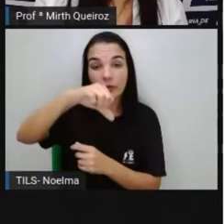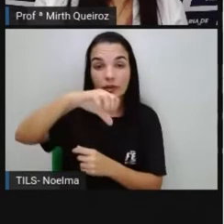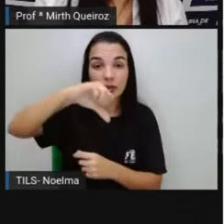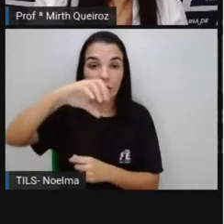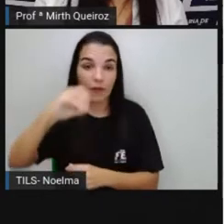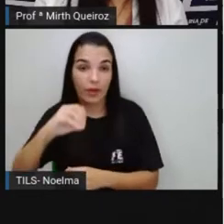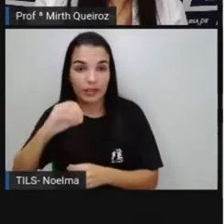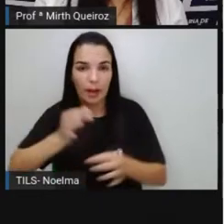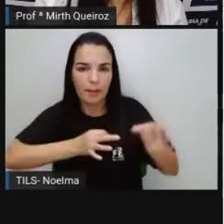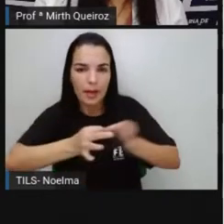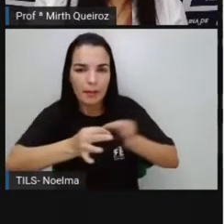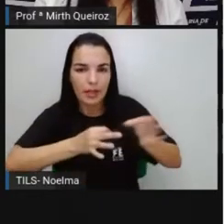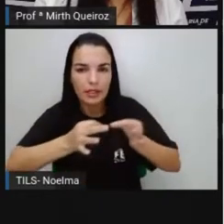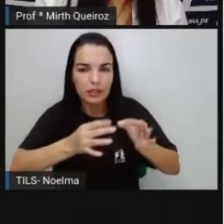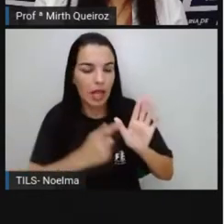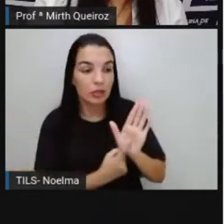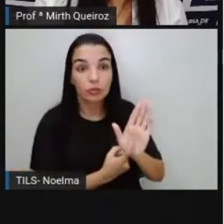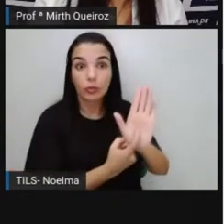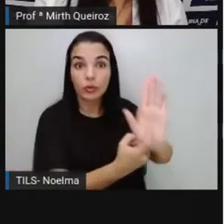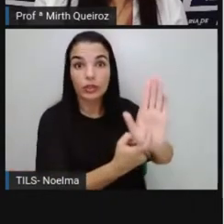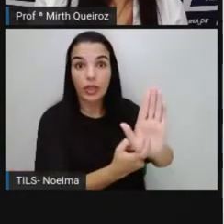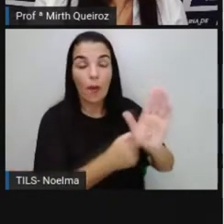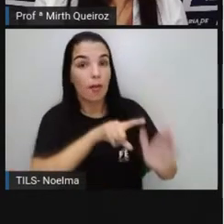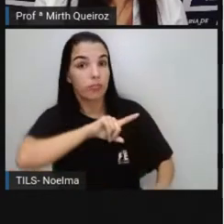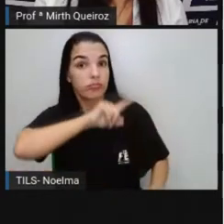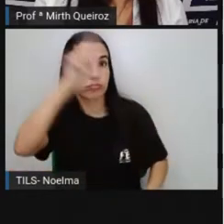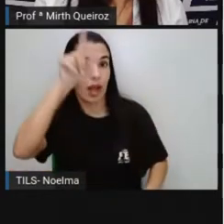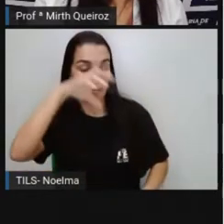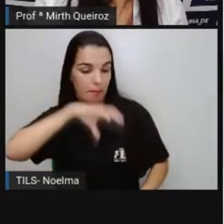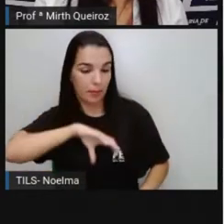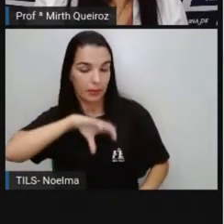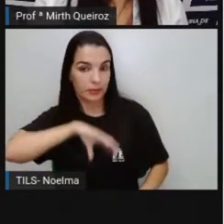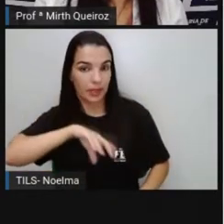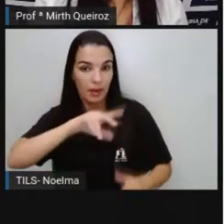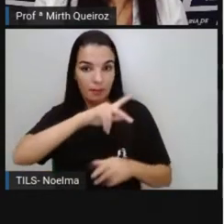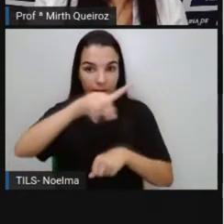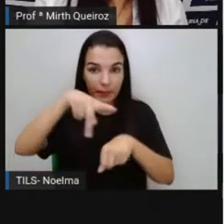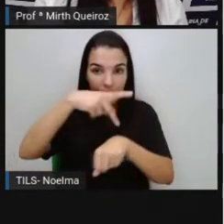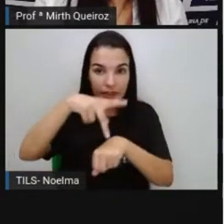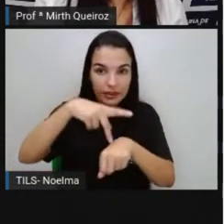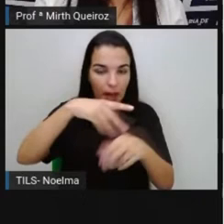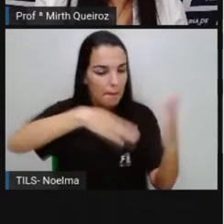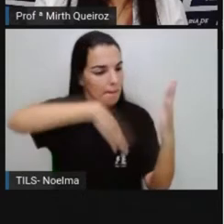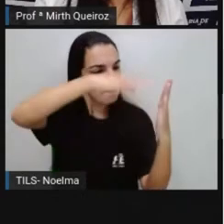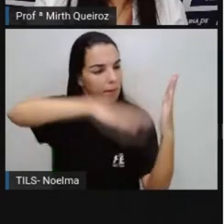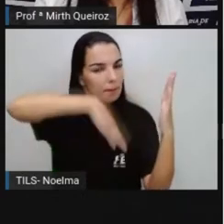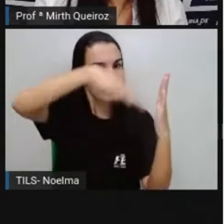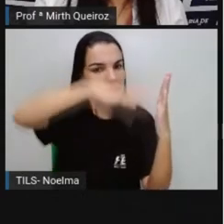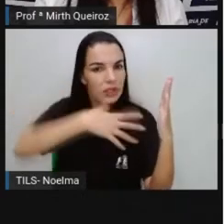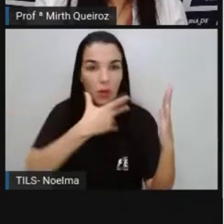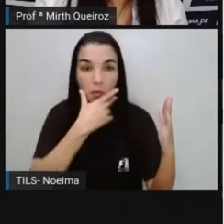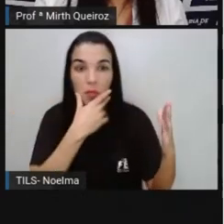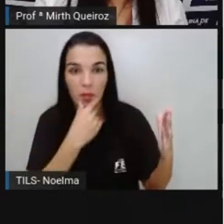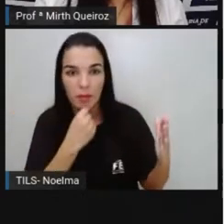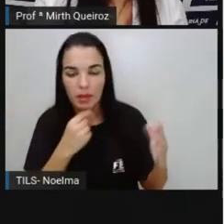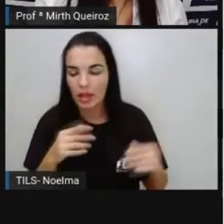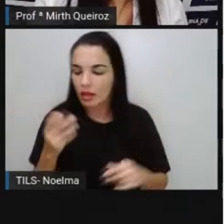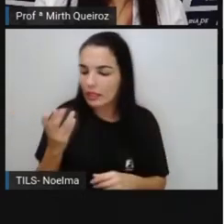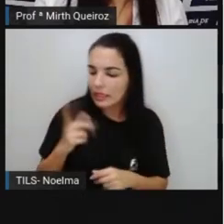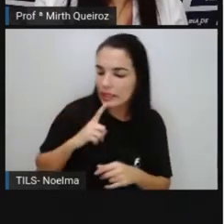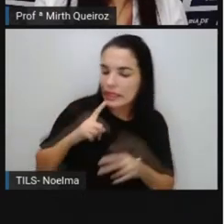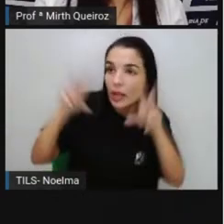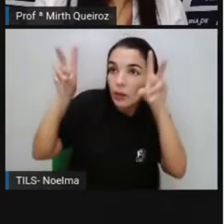se preparando para uma exposição em Portugal, Ivan Cruz pintou seus primeiros quadros com temas de sua infância,